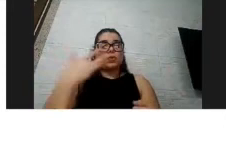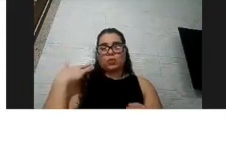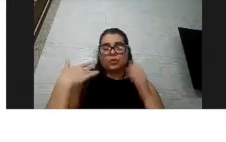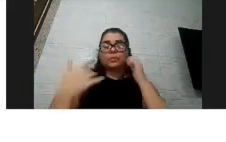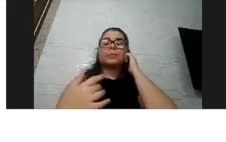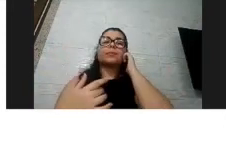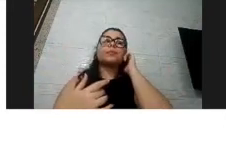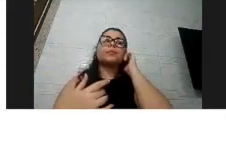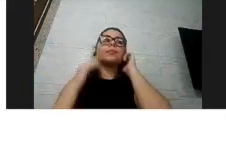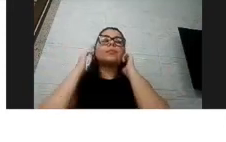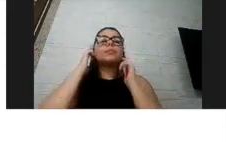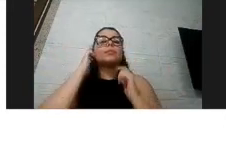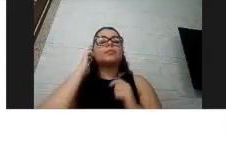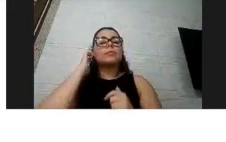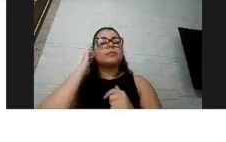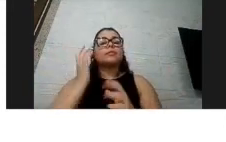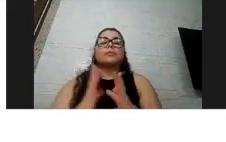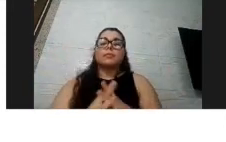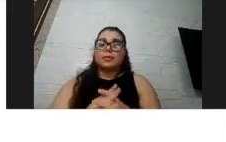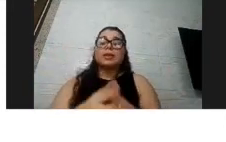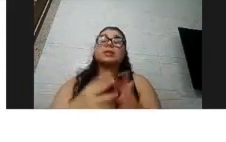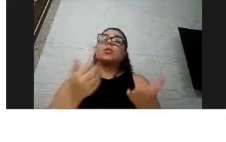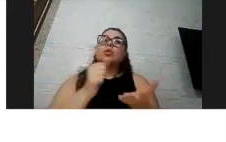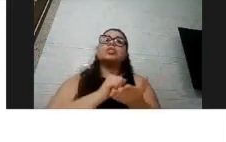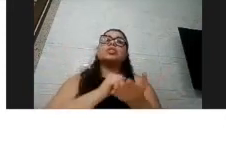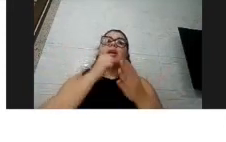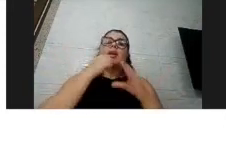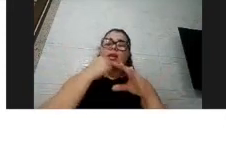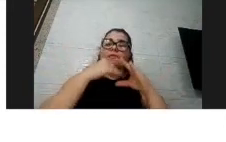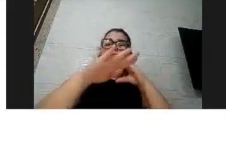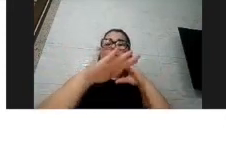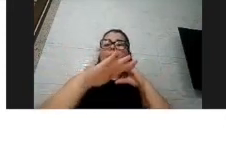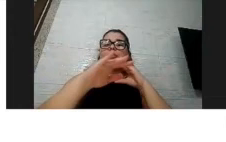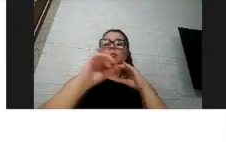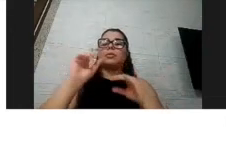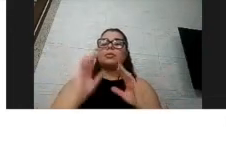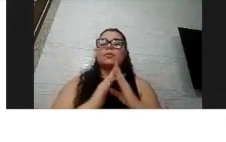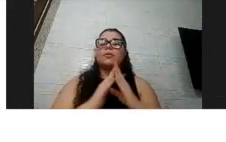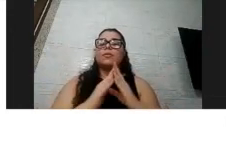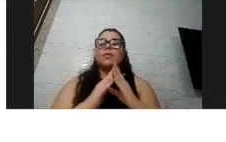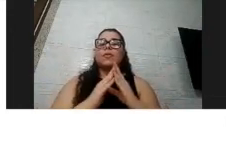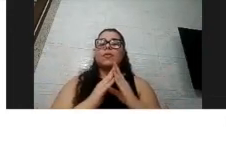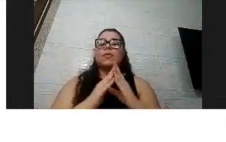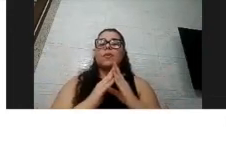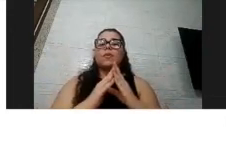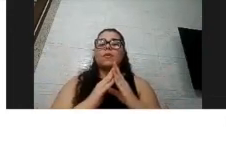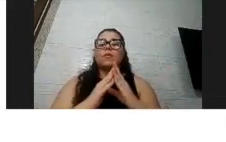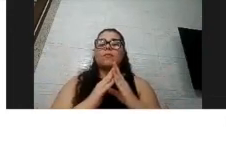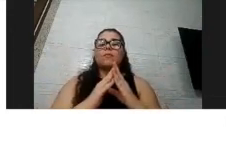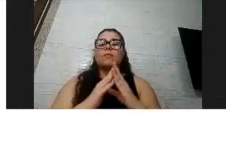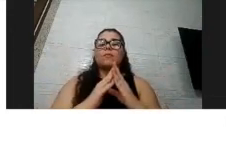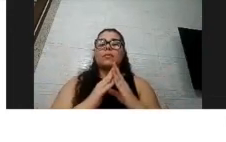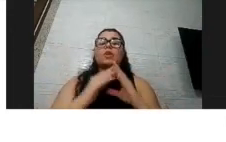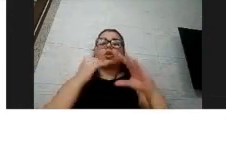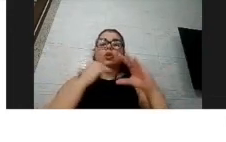Então, existe, a gente enviou para, depois, eu vou falar já agora, a gente teve o apoio da Federação